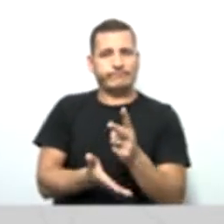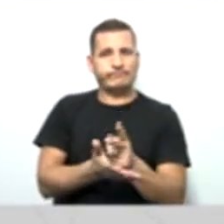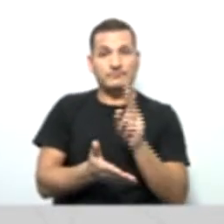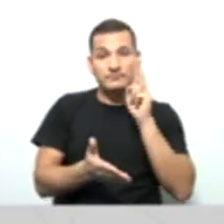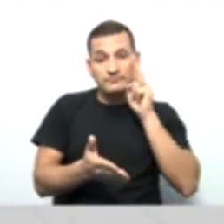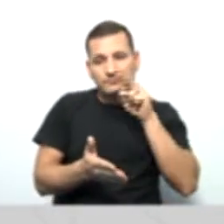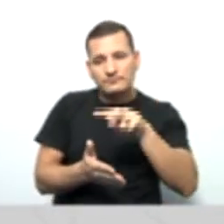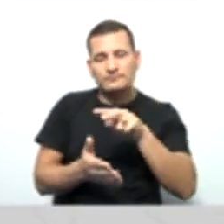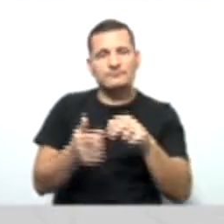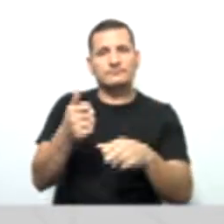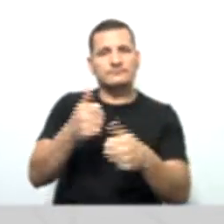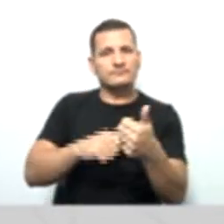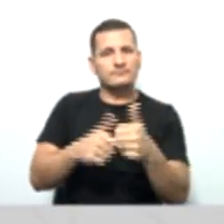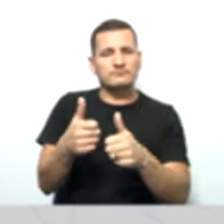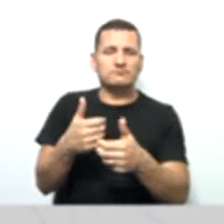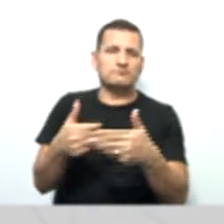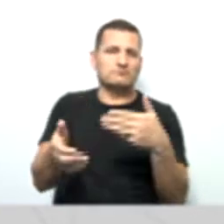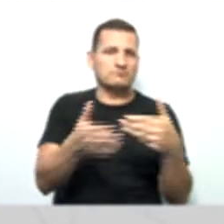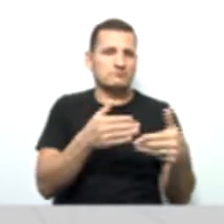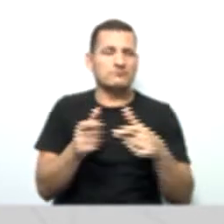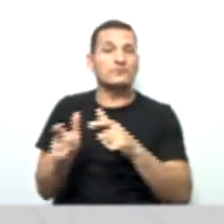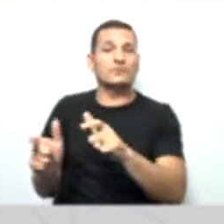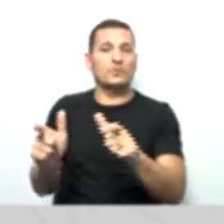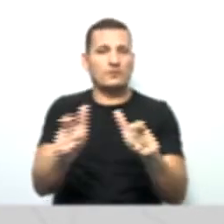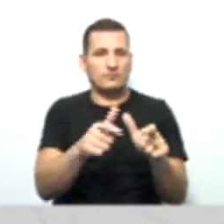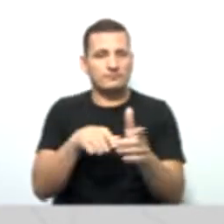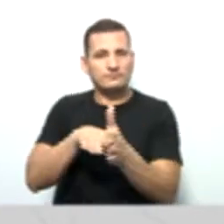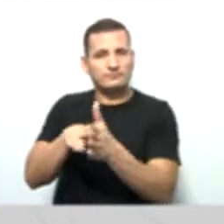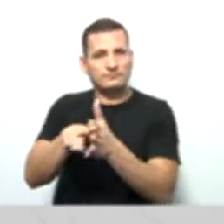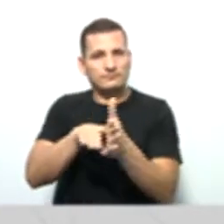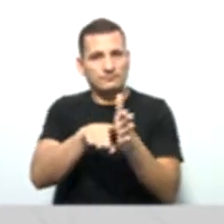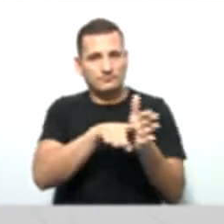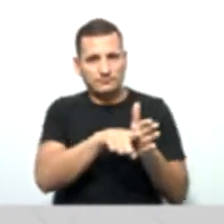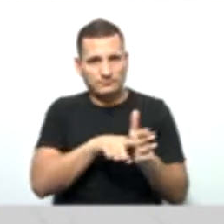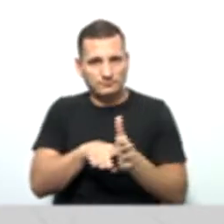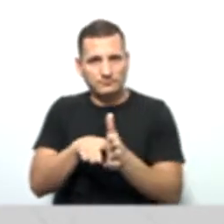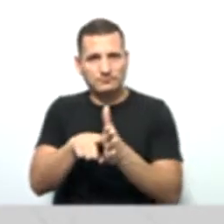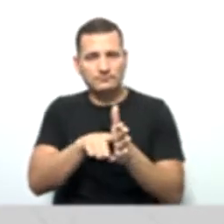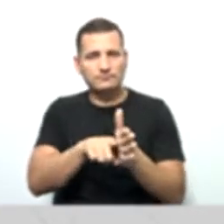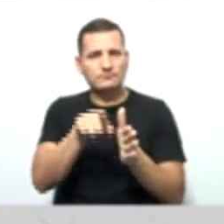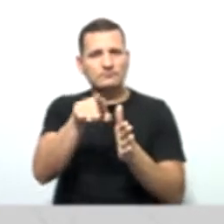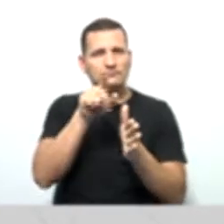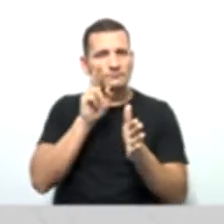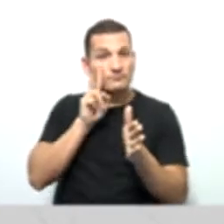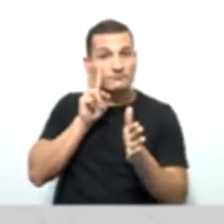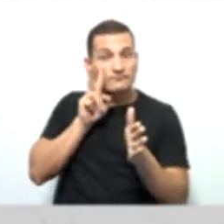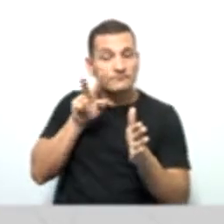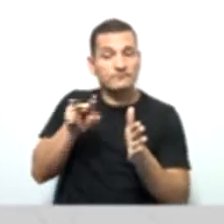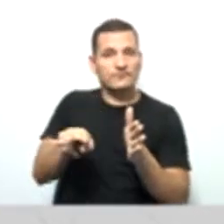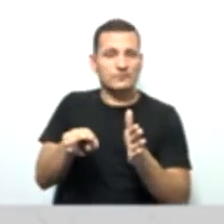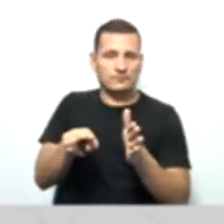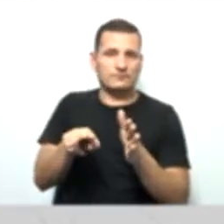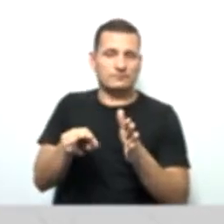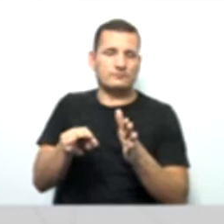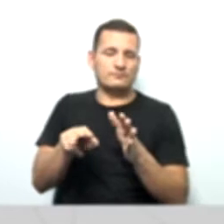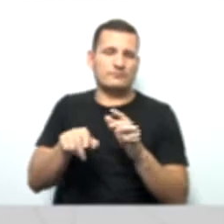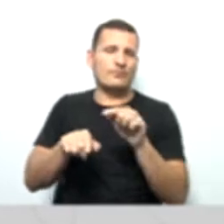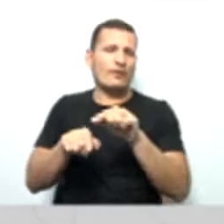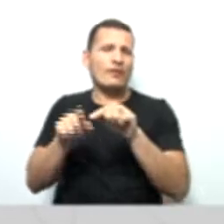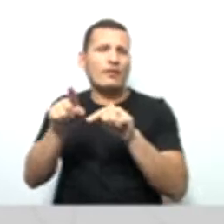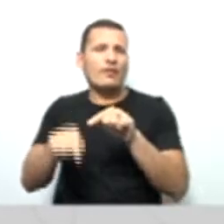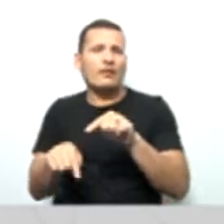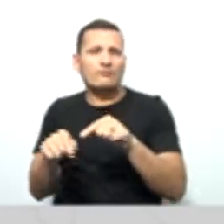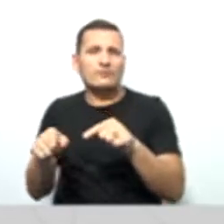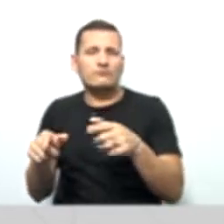avaliação em qualquer lugar falando sobre auditoria, você vai ver que lá é o que diz que é uma